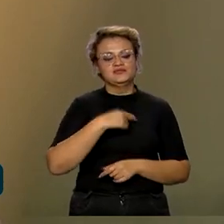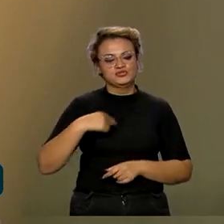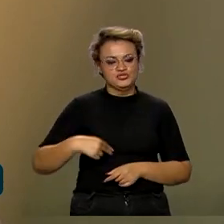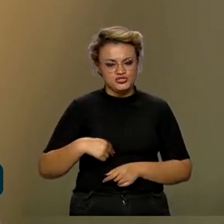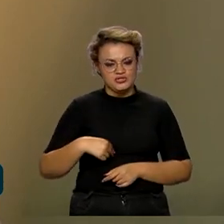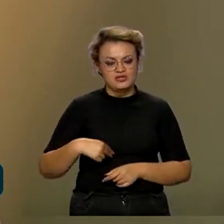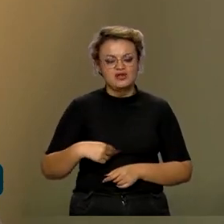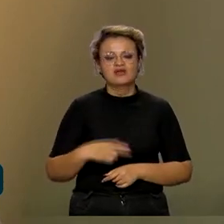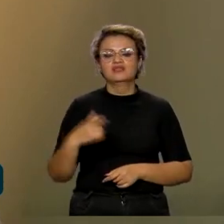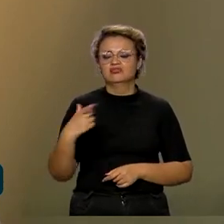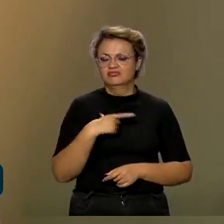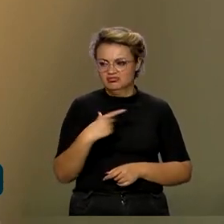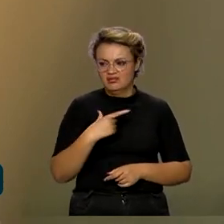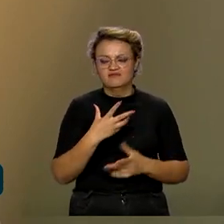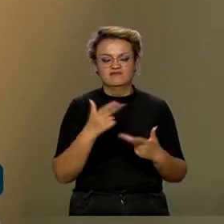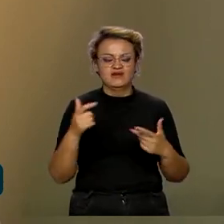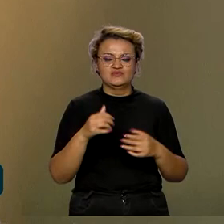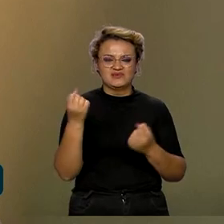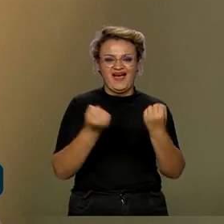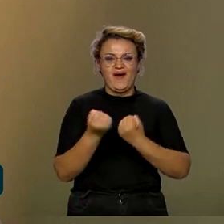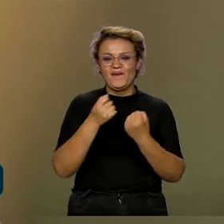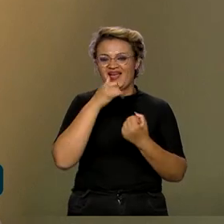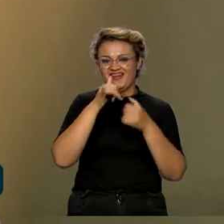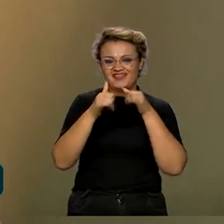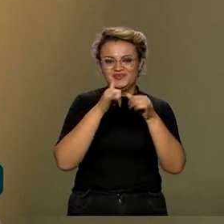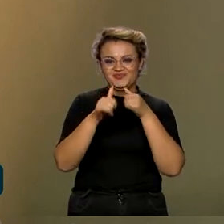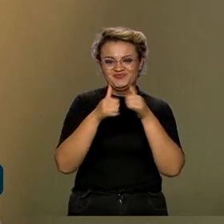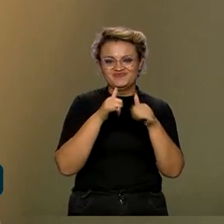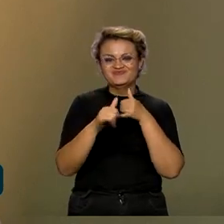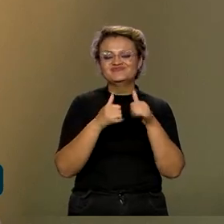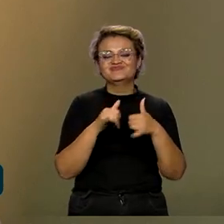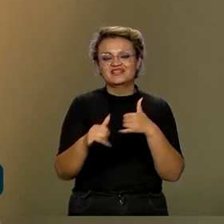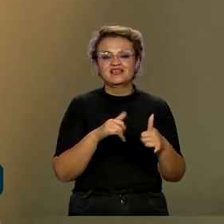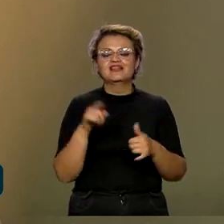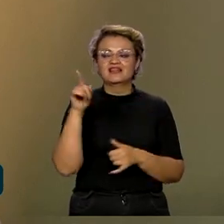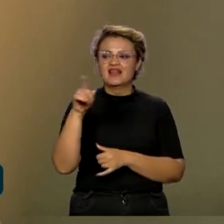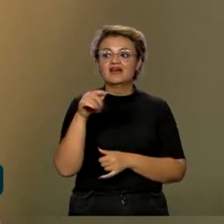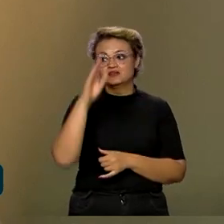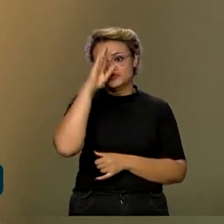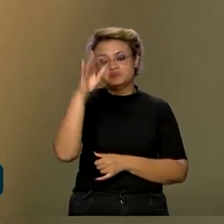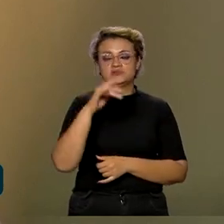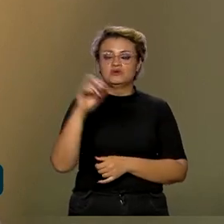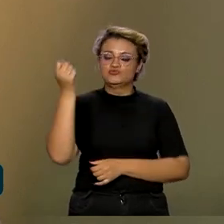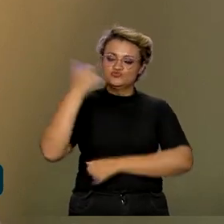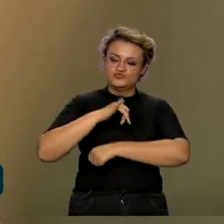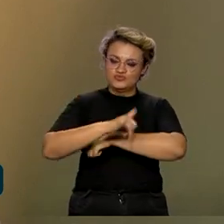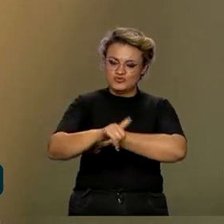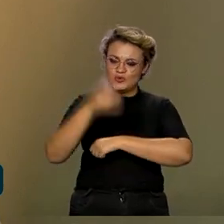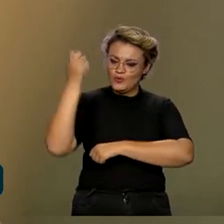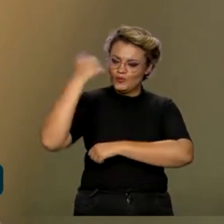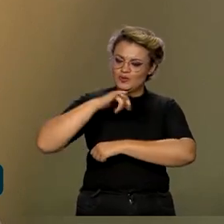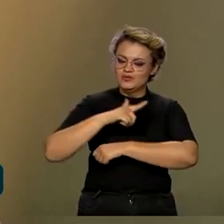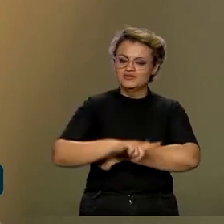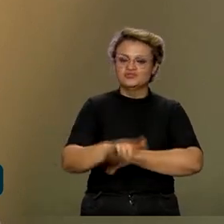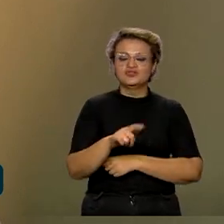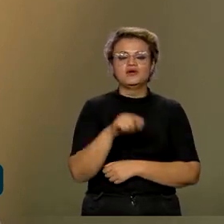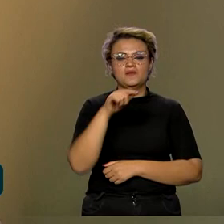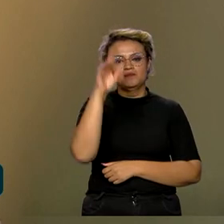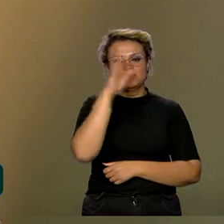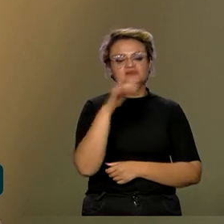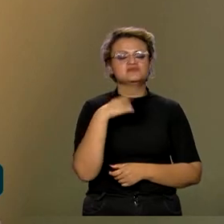que mais tem veículos elétricos, a China lidera a tecnologia de energia solar, então o Brasil tem uma matriz energética